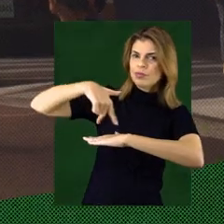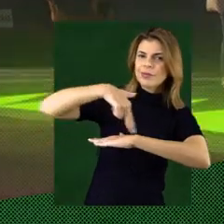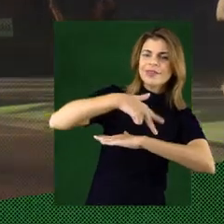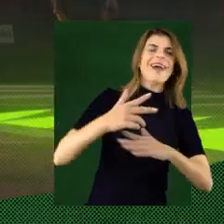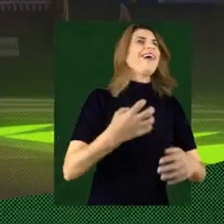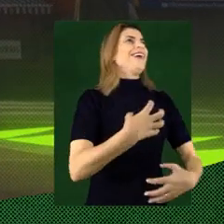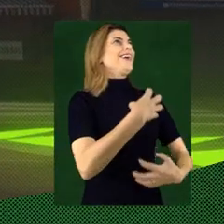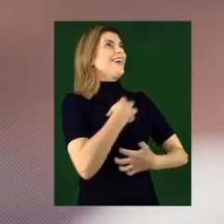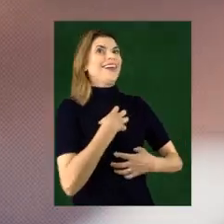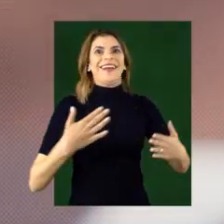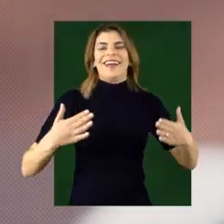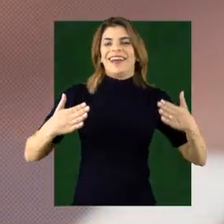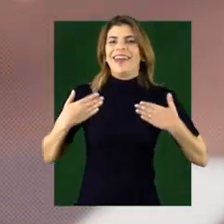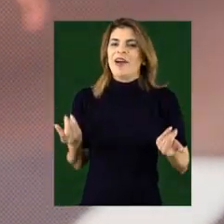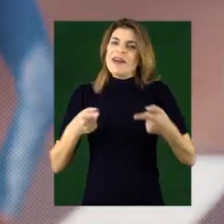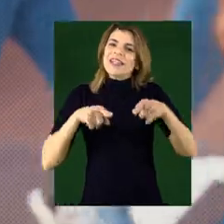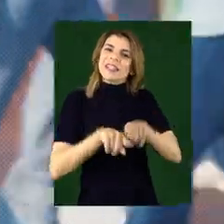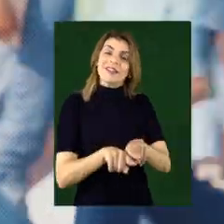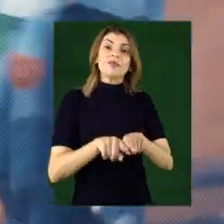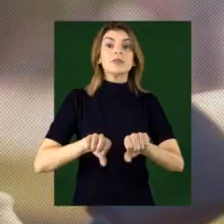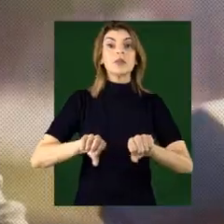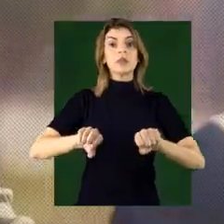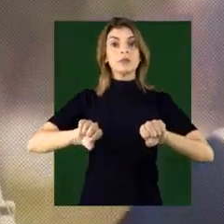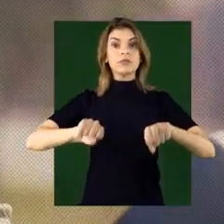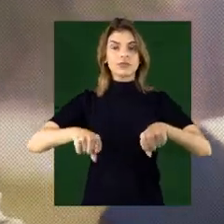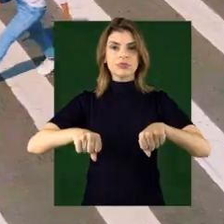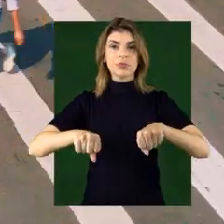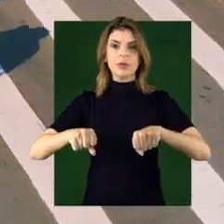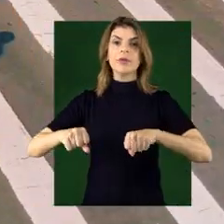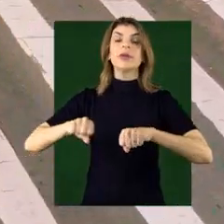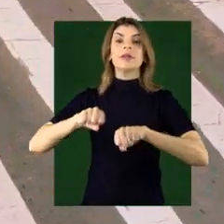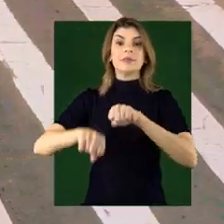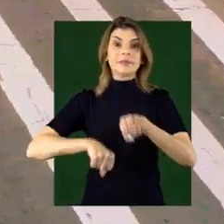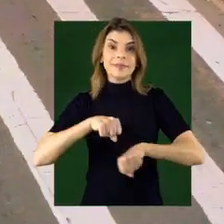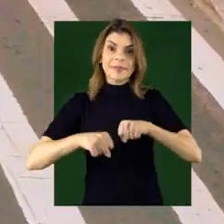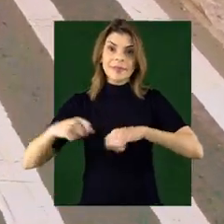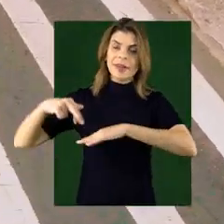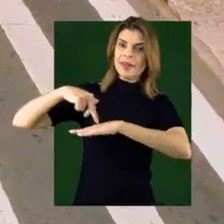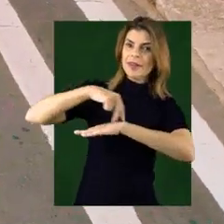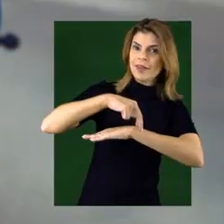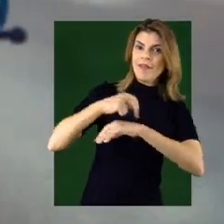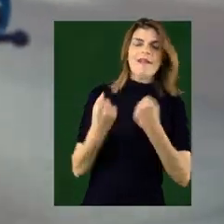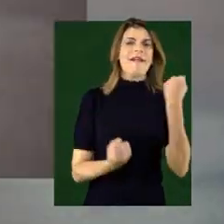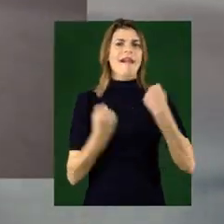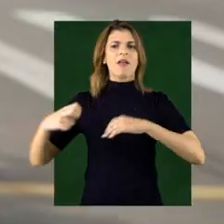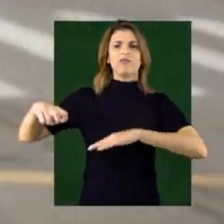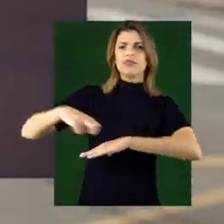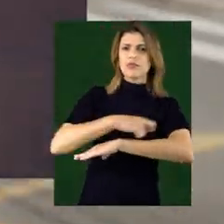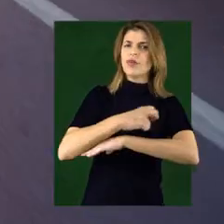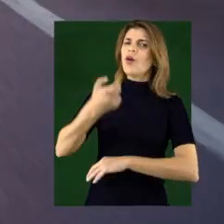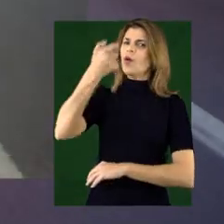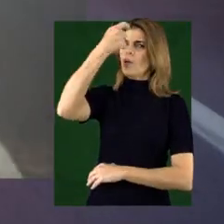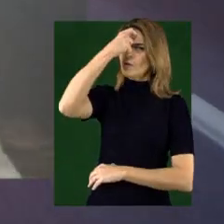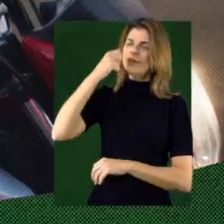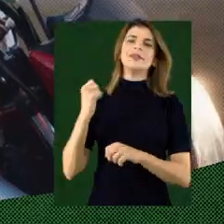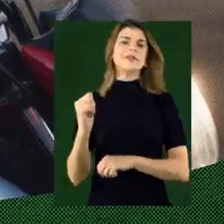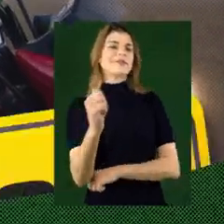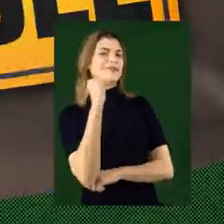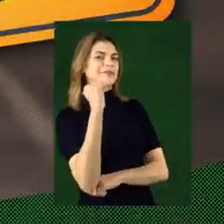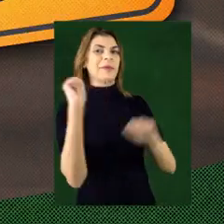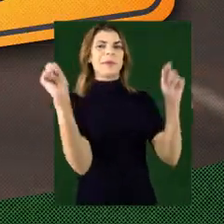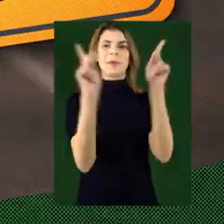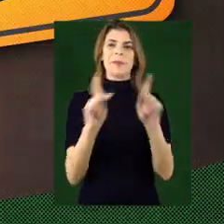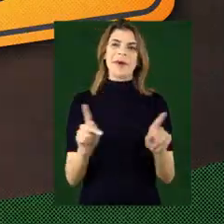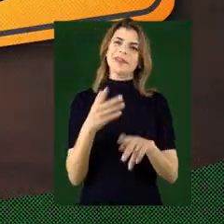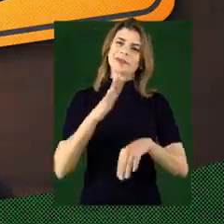respeita sempre a travessia E o pedestre, que alegria, agradece a parceria De moto, de bike, a pé ou de carro Veja e seja visto Todo mundo precisa ser